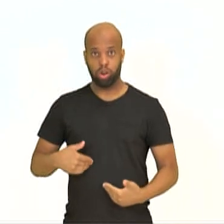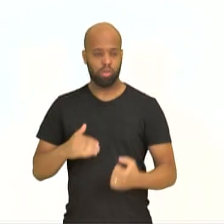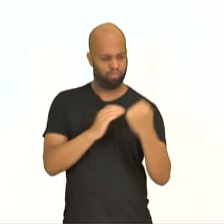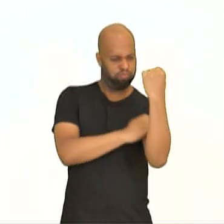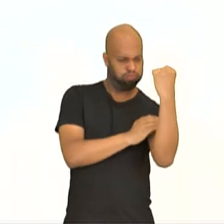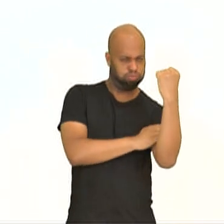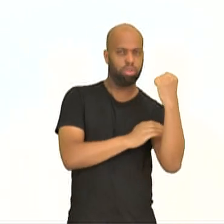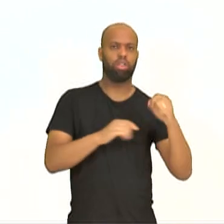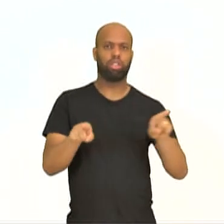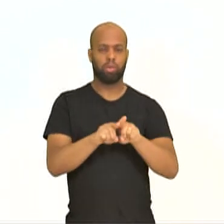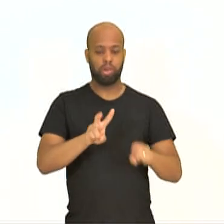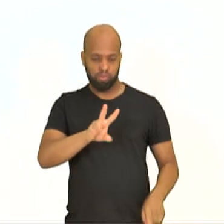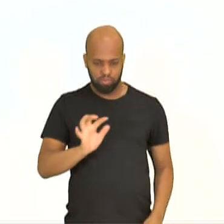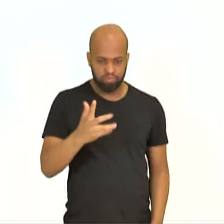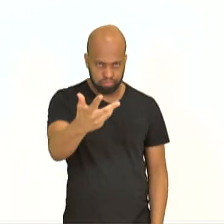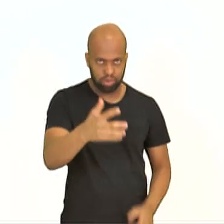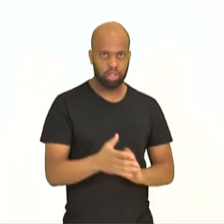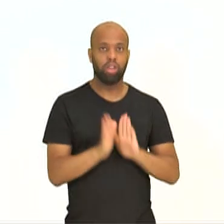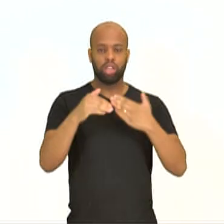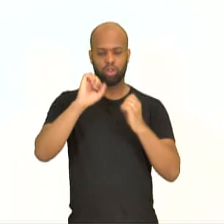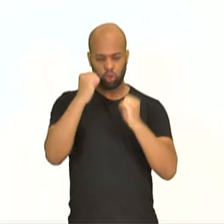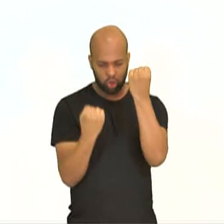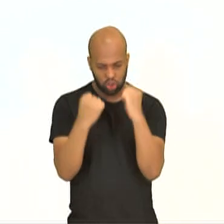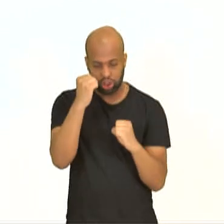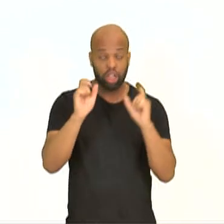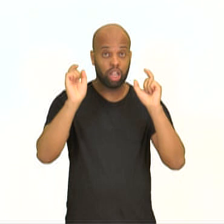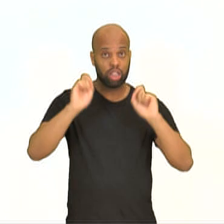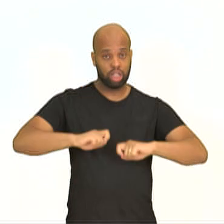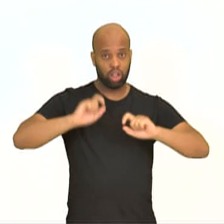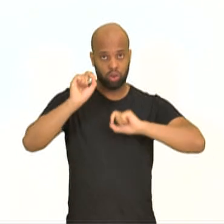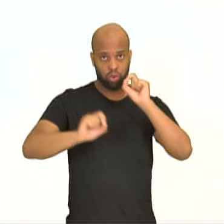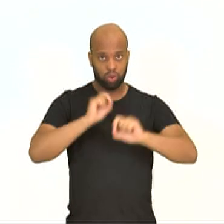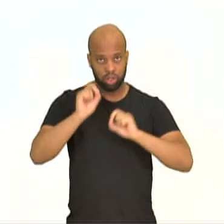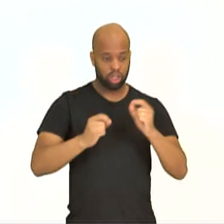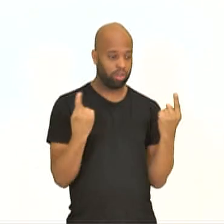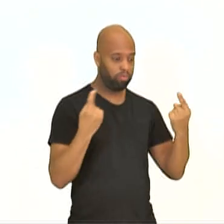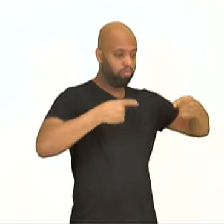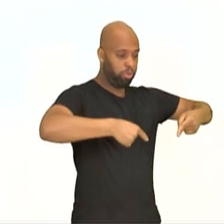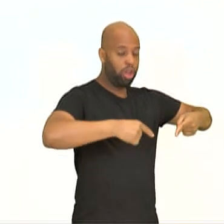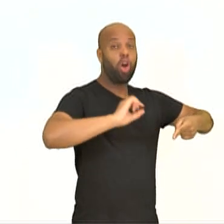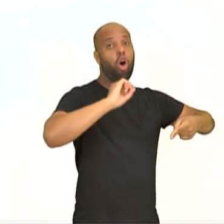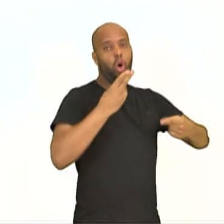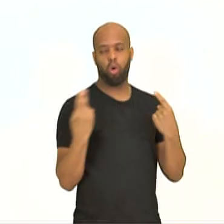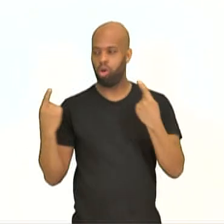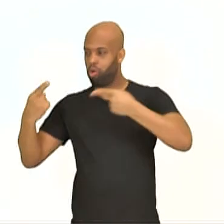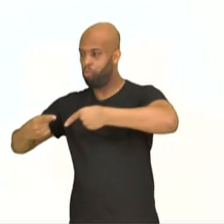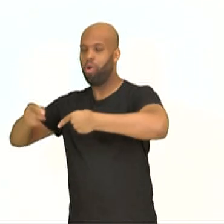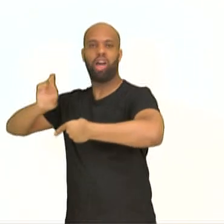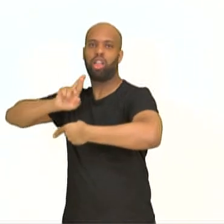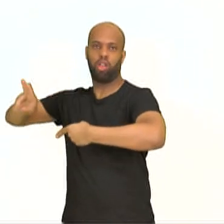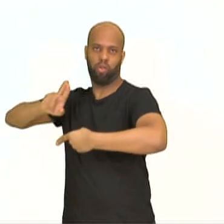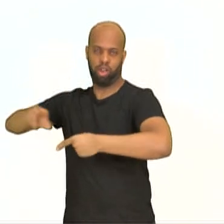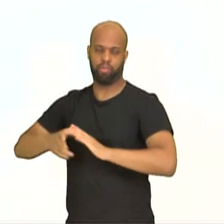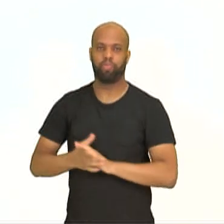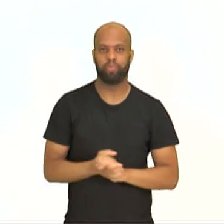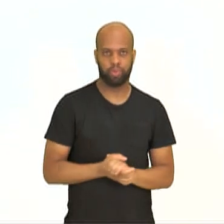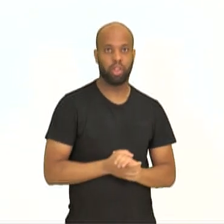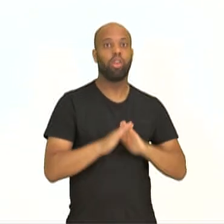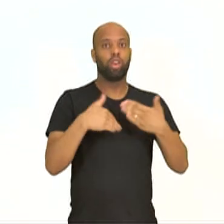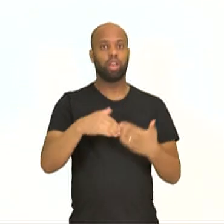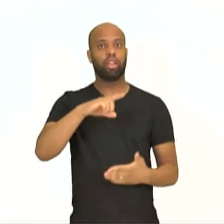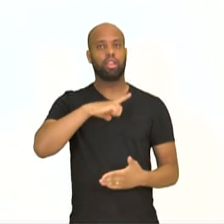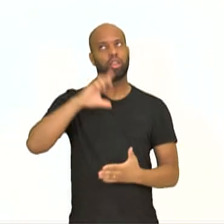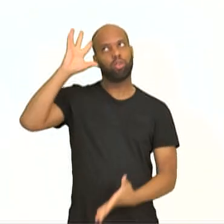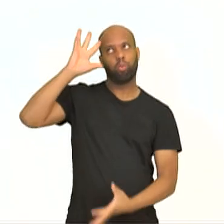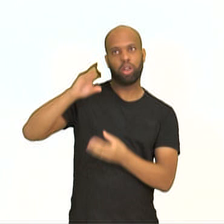-lo e dar-lhe agilidade. E essa ginástica, ela pode ser tanto competitiva competitiva como não competitiva. E nós